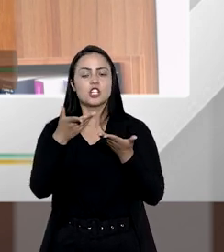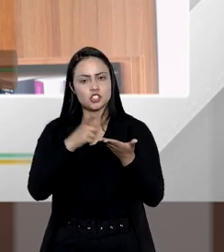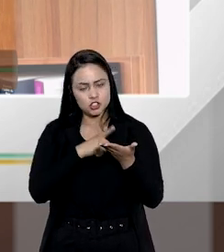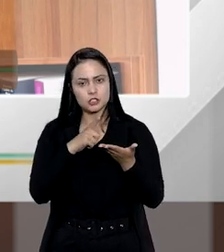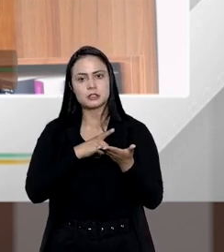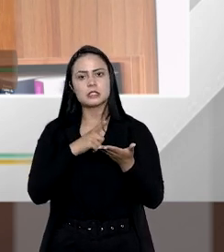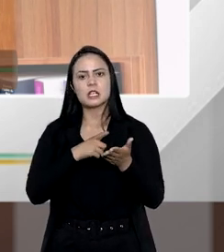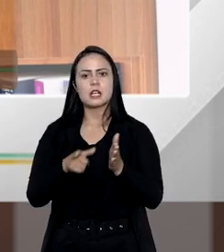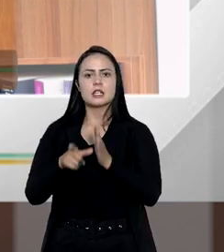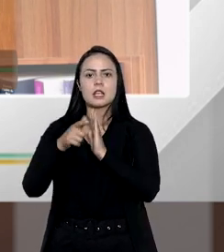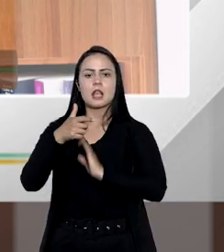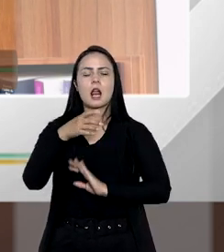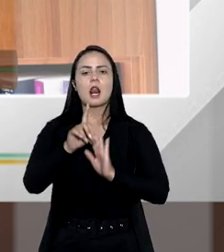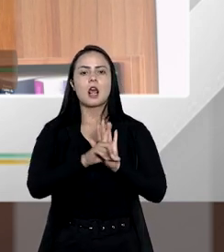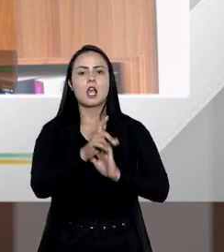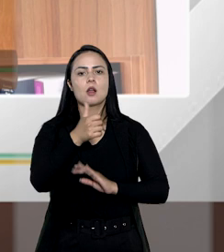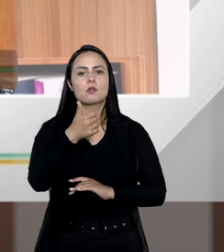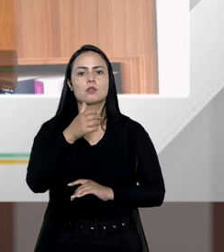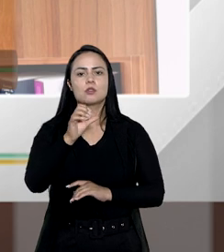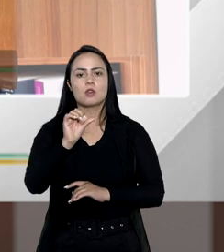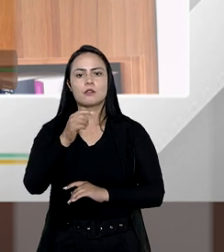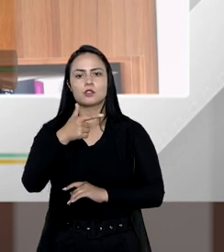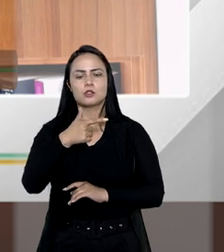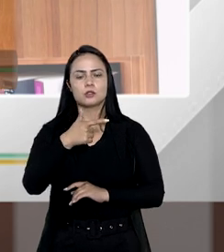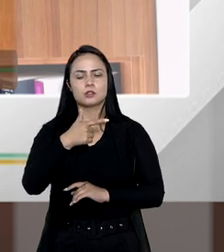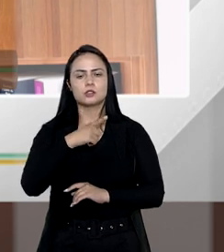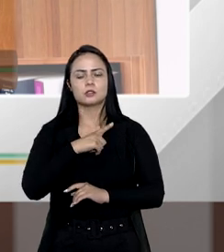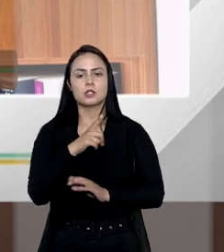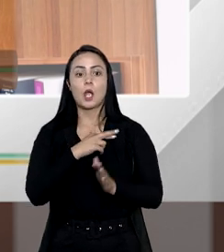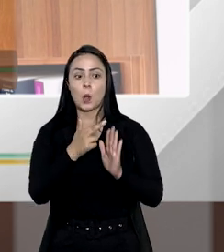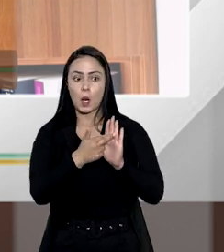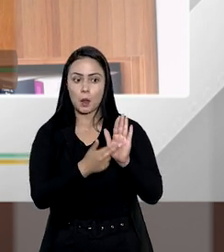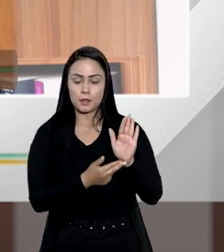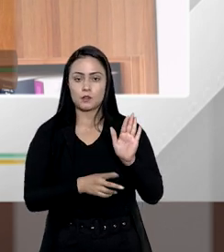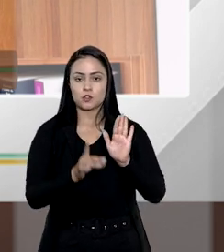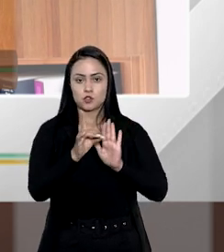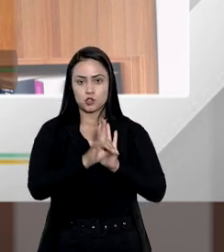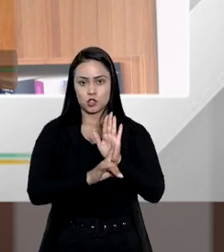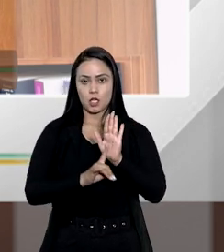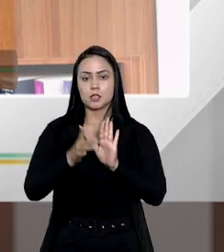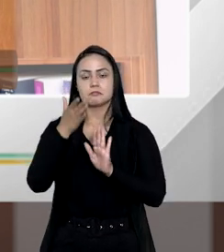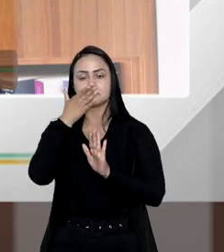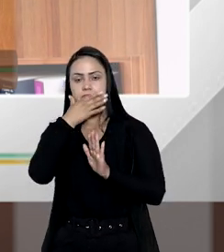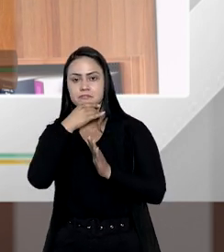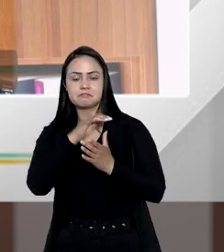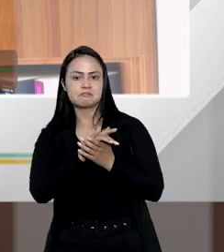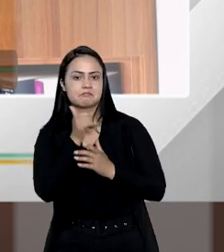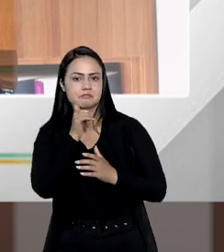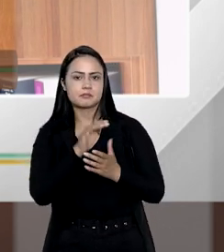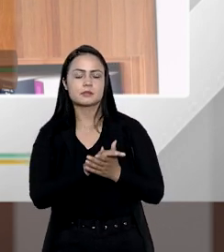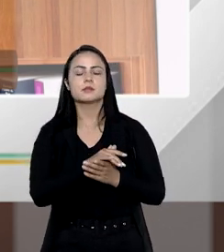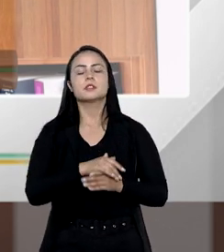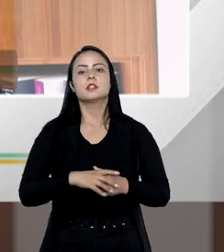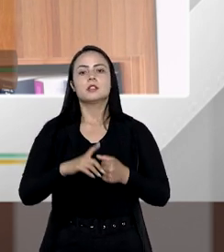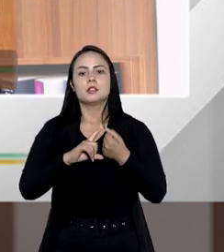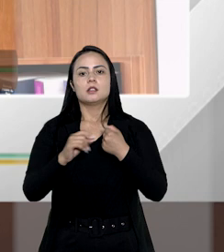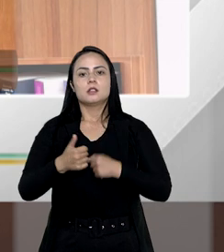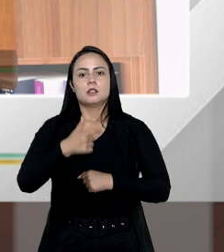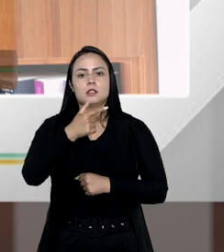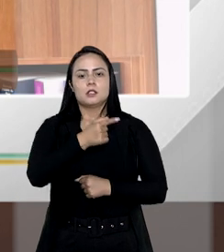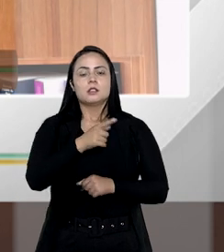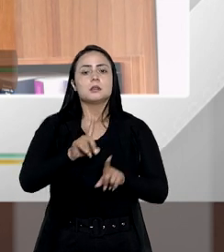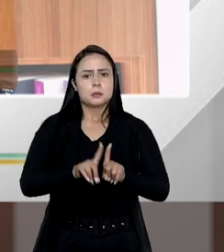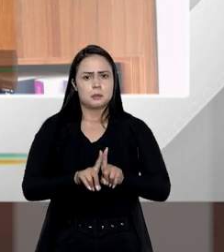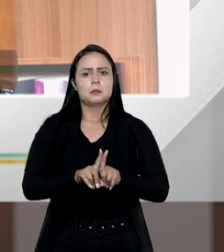já tínhamos desde a lei 9278 de 96 que regulamentava os direitos do companheiro lá no artigo 7 um parágrafo único